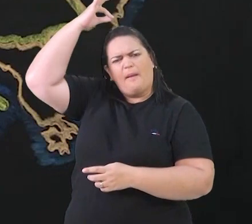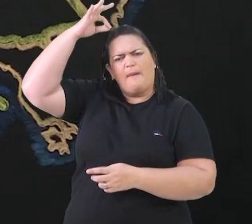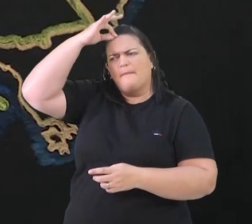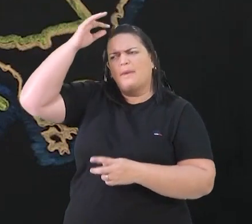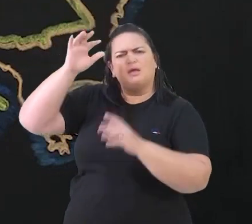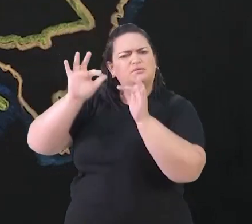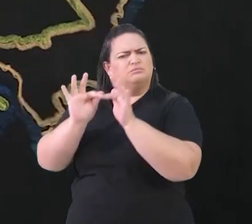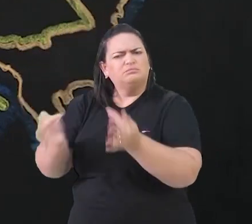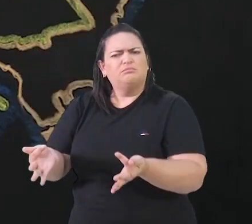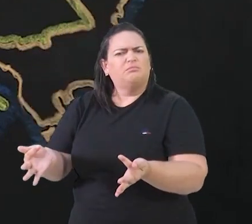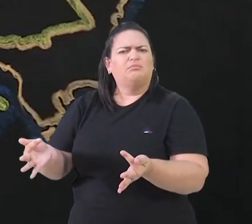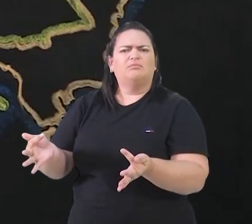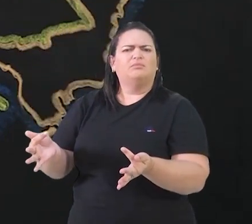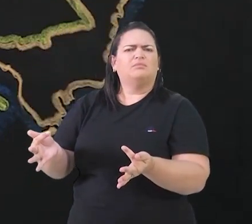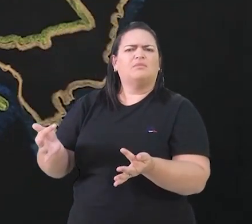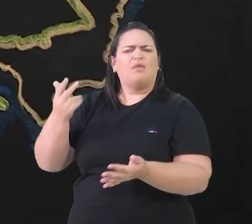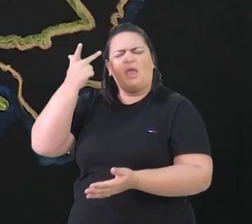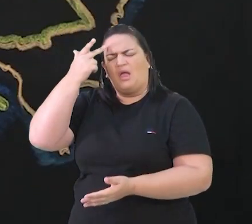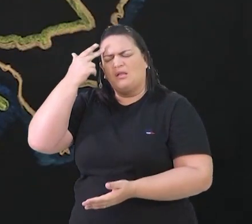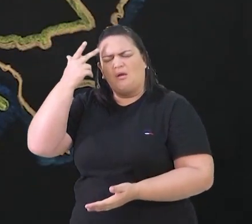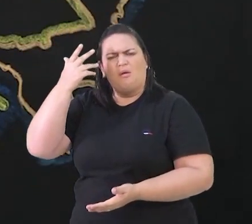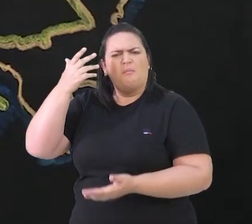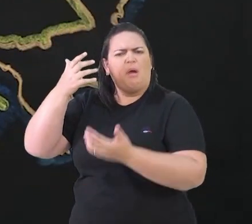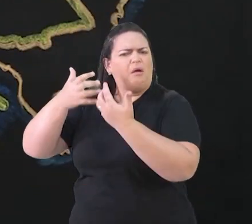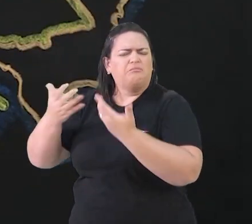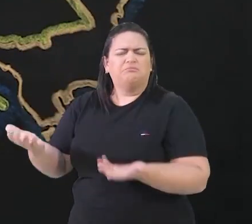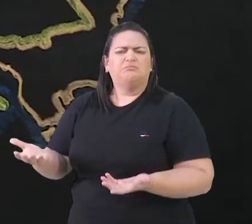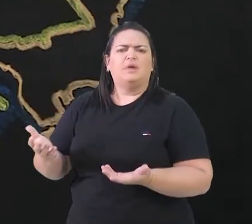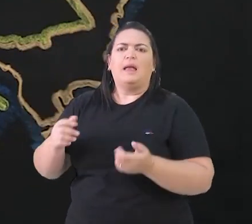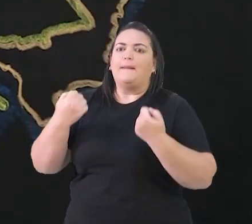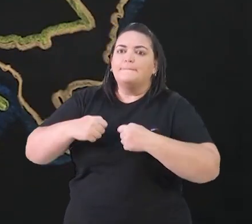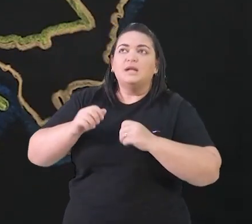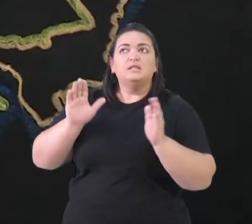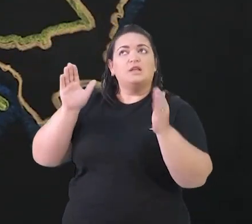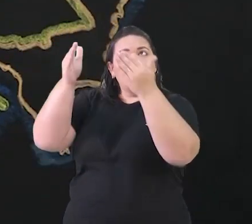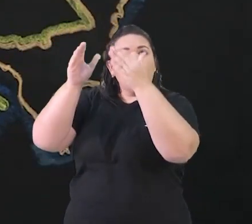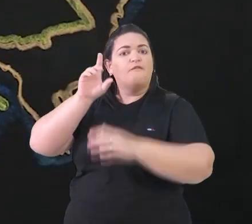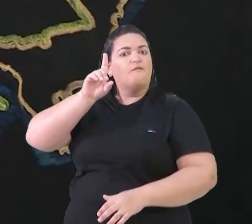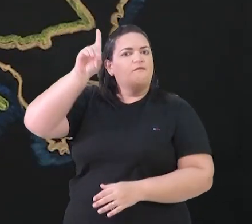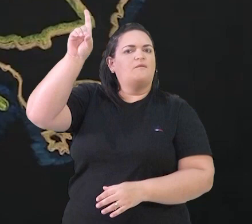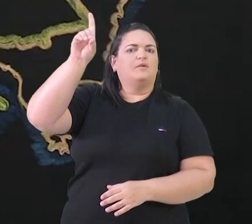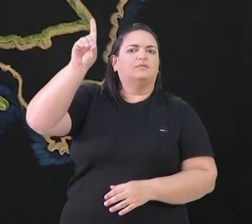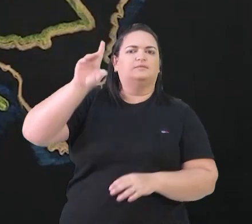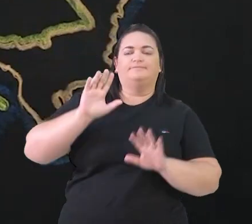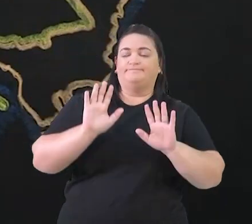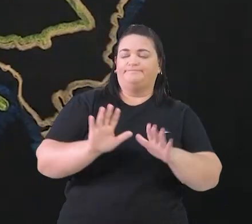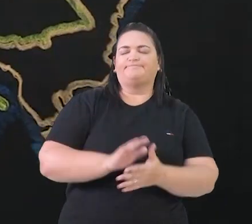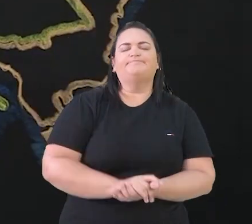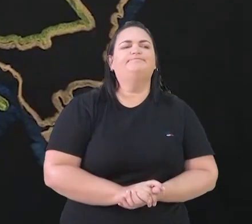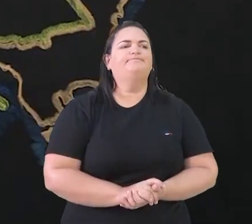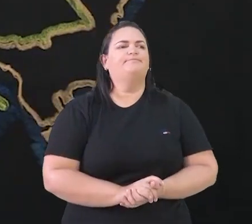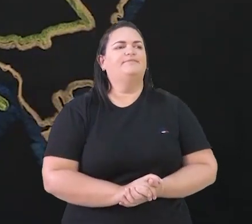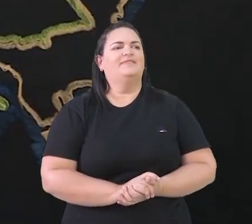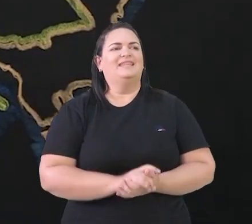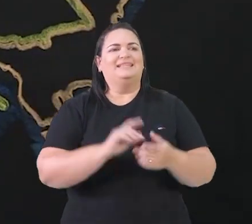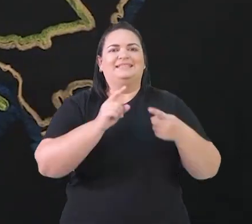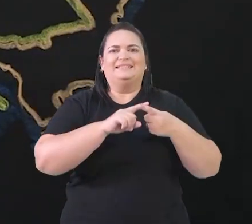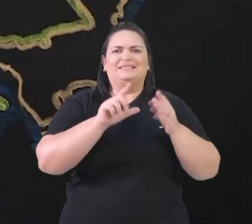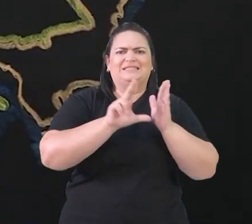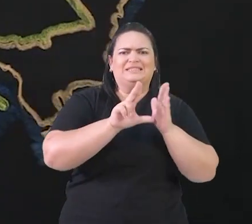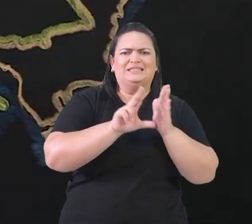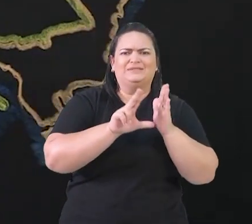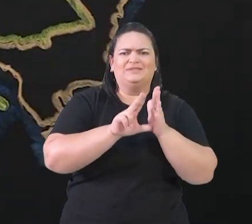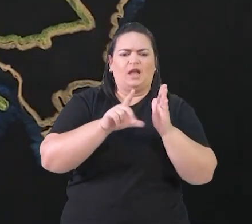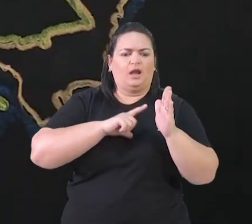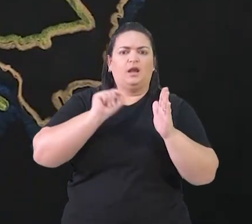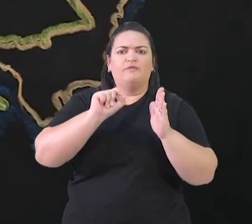culto deveria ser centralizado na divindade, em Deus e em Jesus Cristo. Pois bem, a repressão a Lutero foi